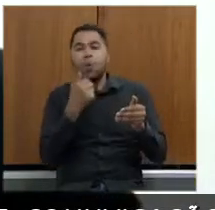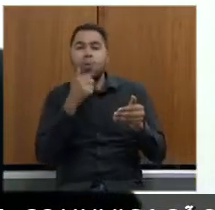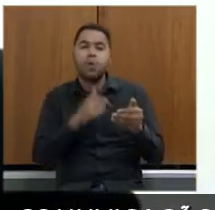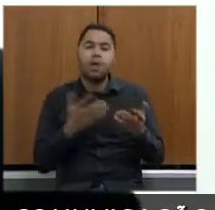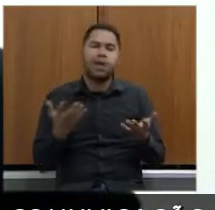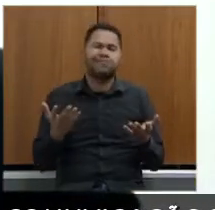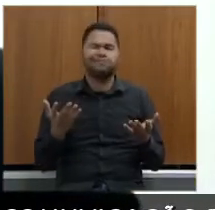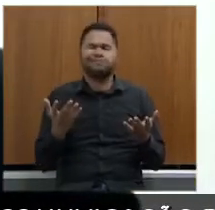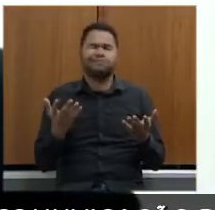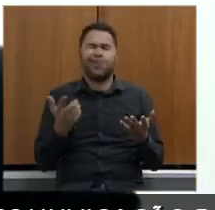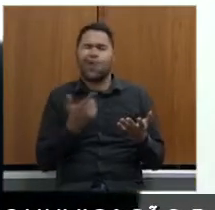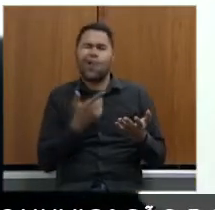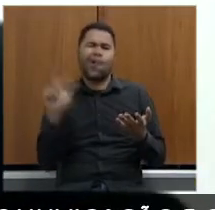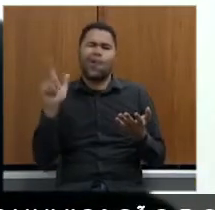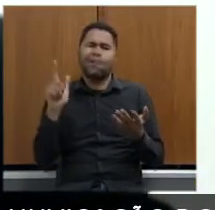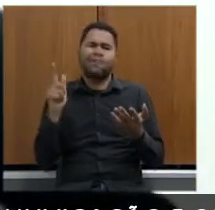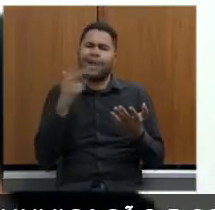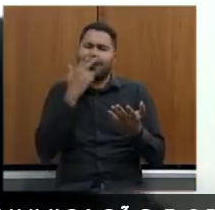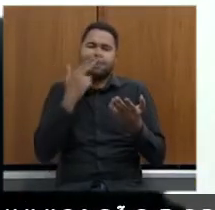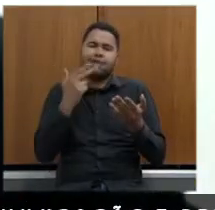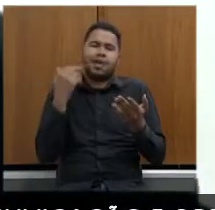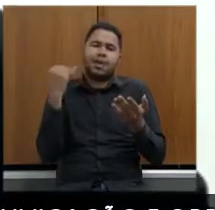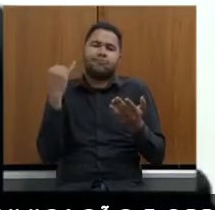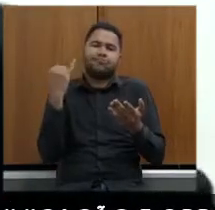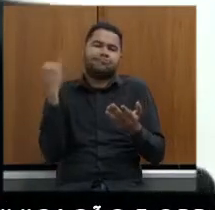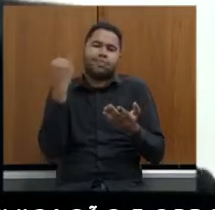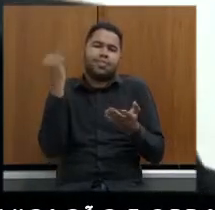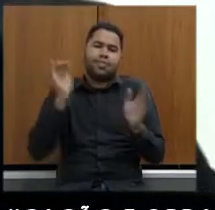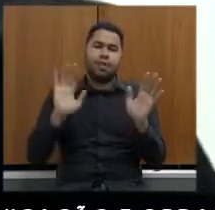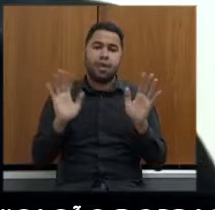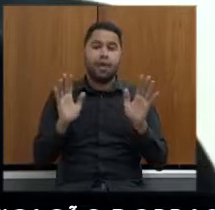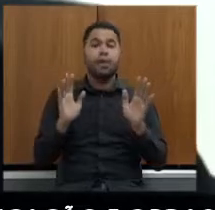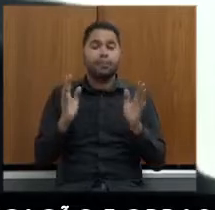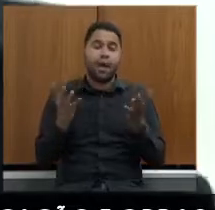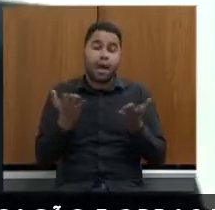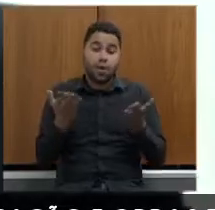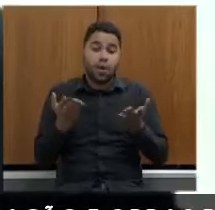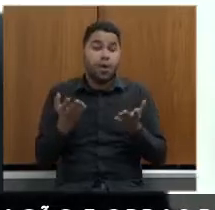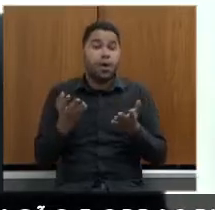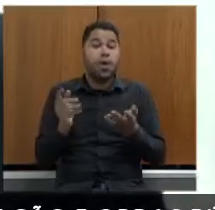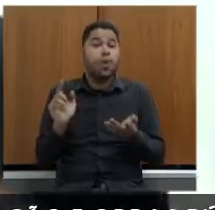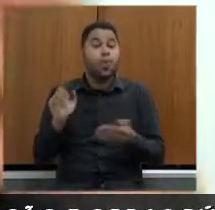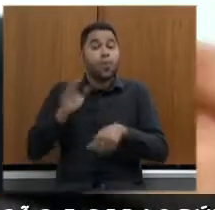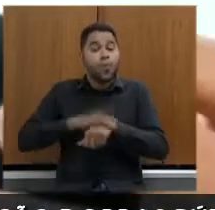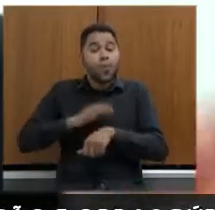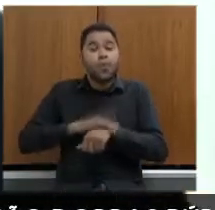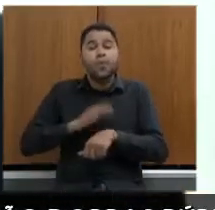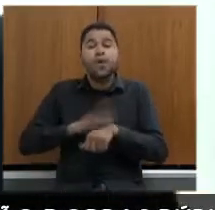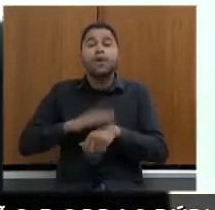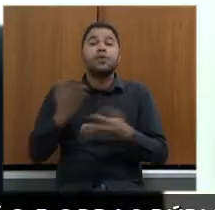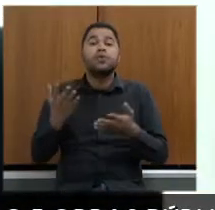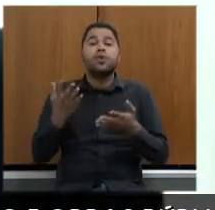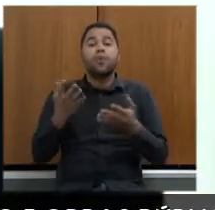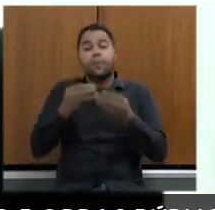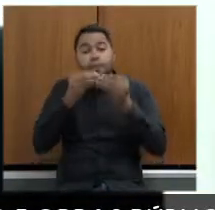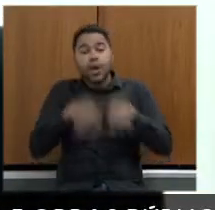existiria se quer reparação do prejuízo tanto humano quanto ambiental